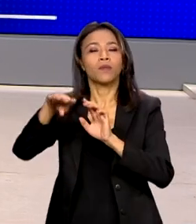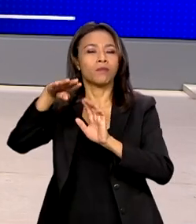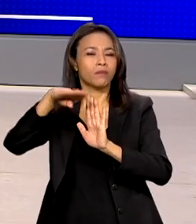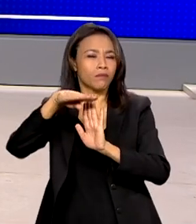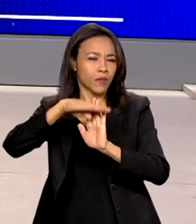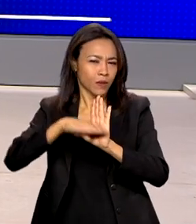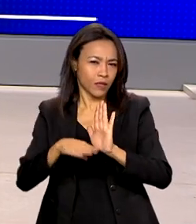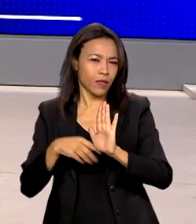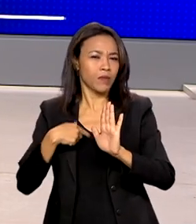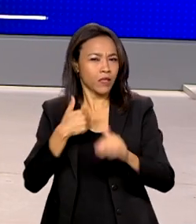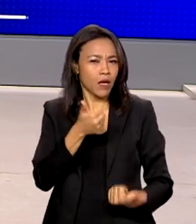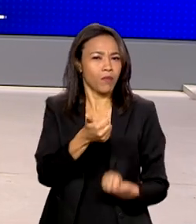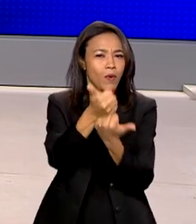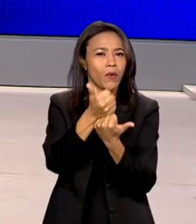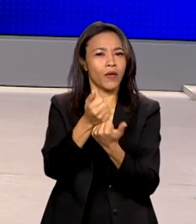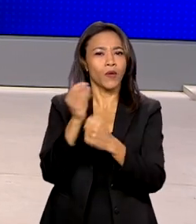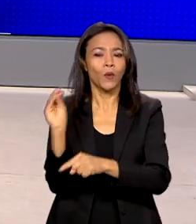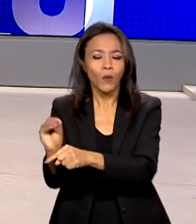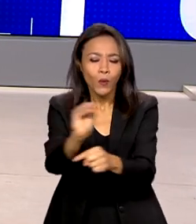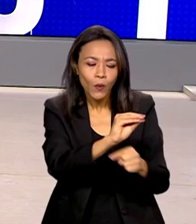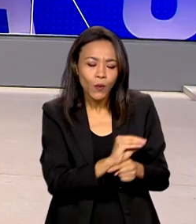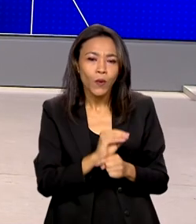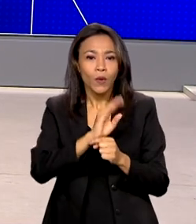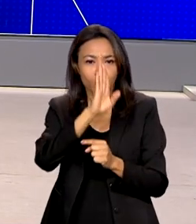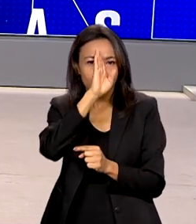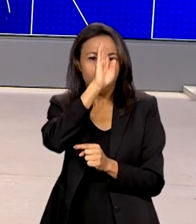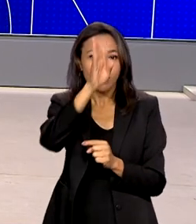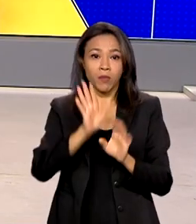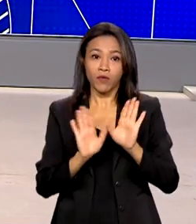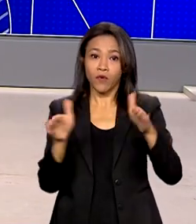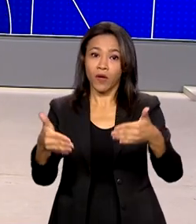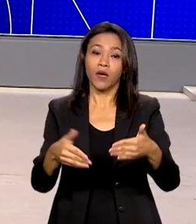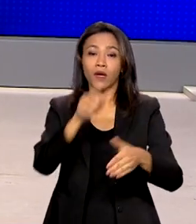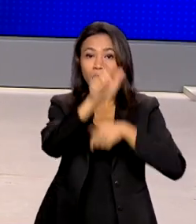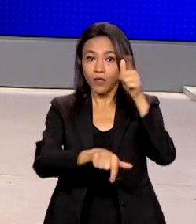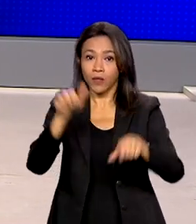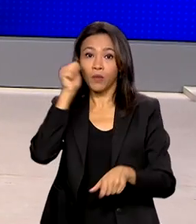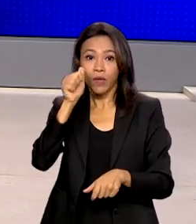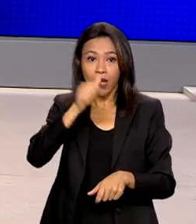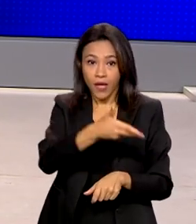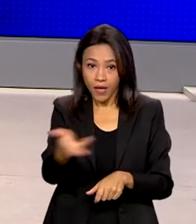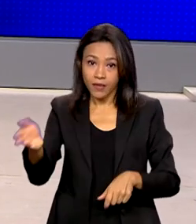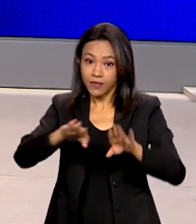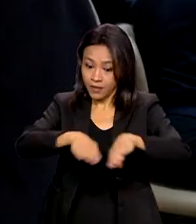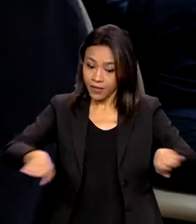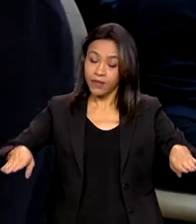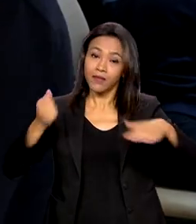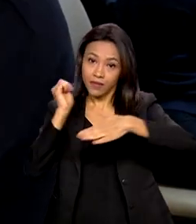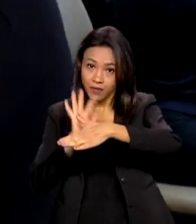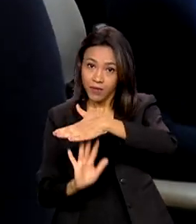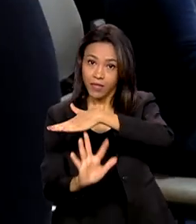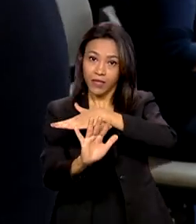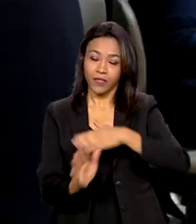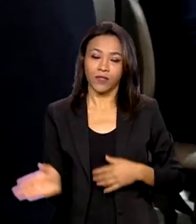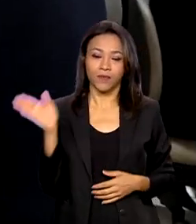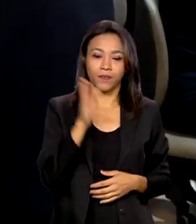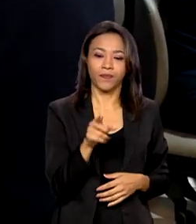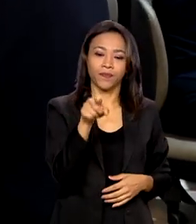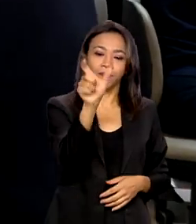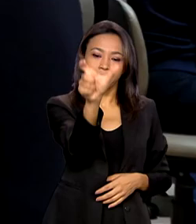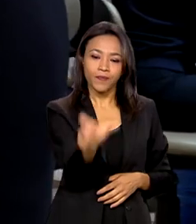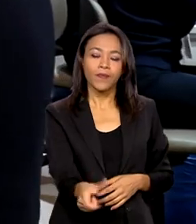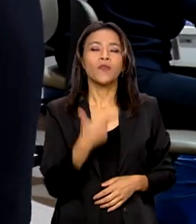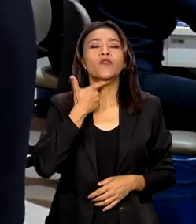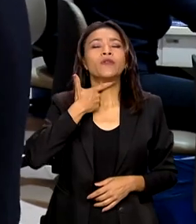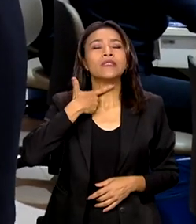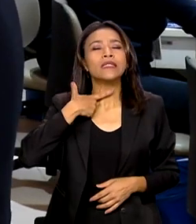públicas de acolhimento. O destaque é para o aumento de mulheres e crianças migrantes. O desejo de viver